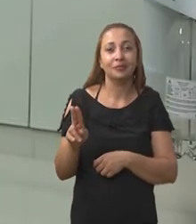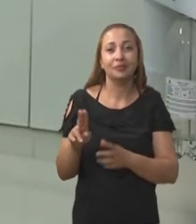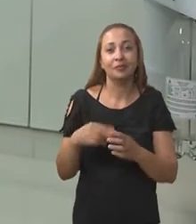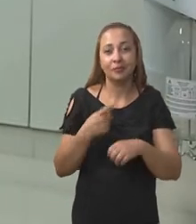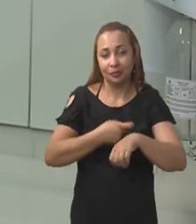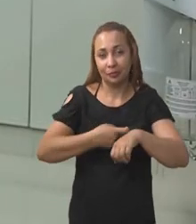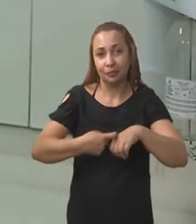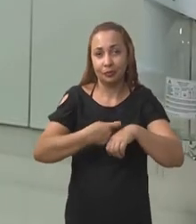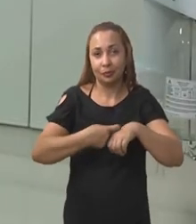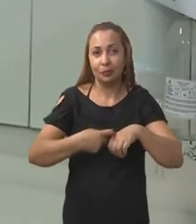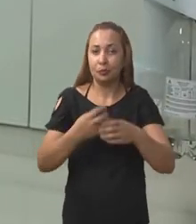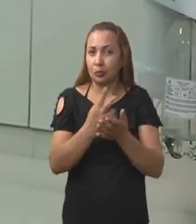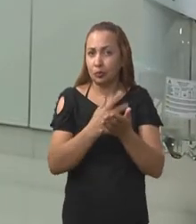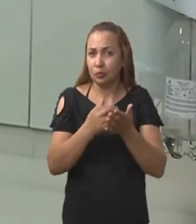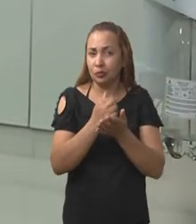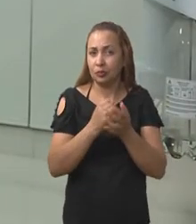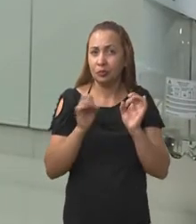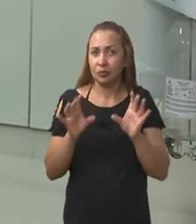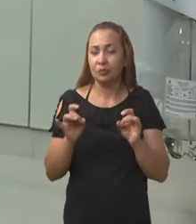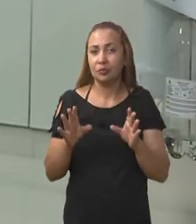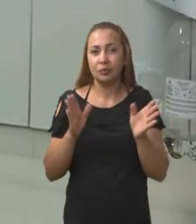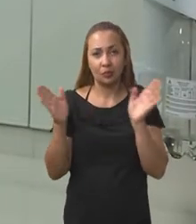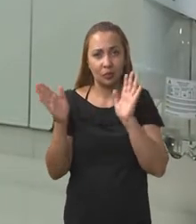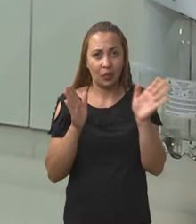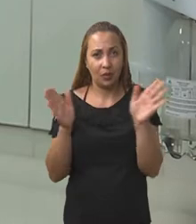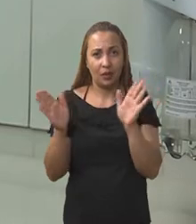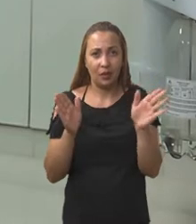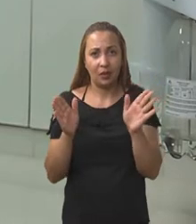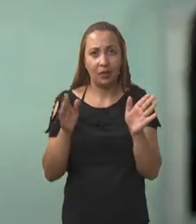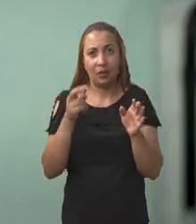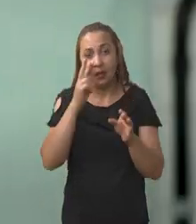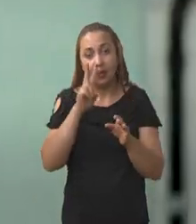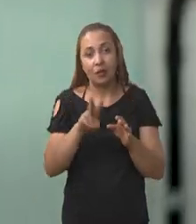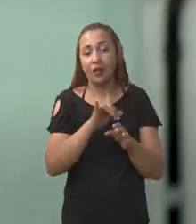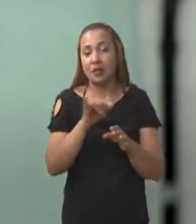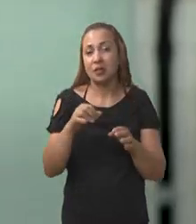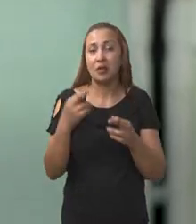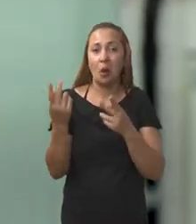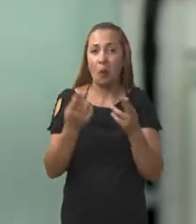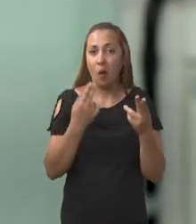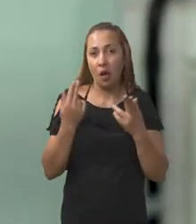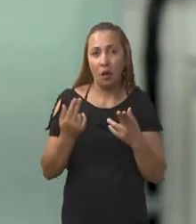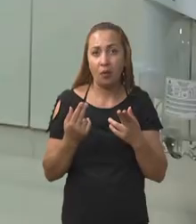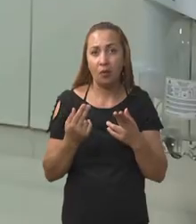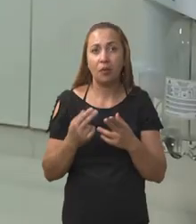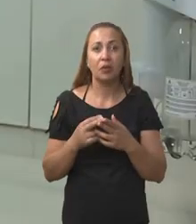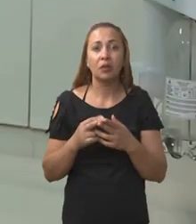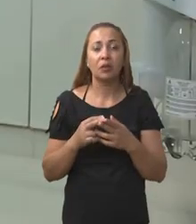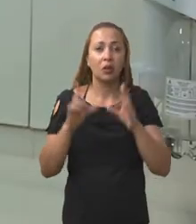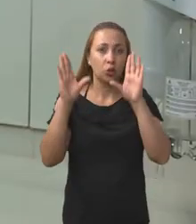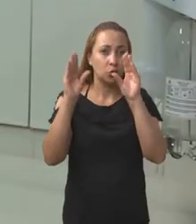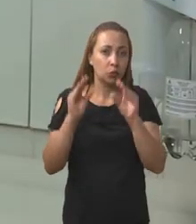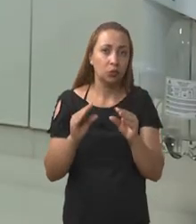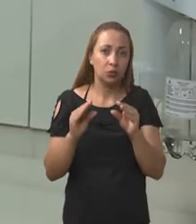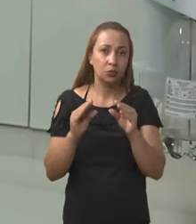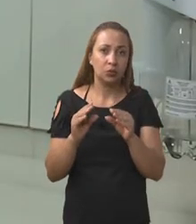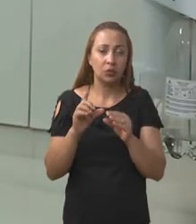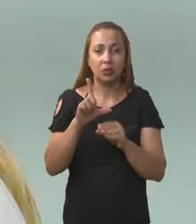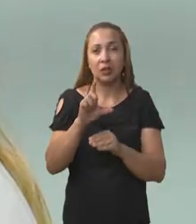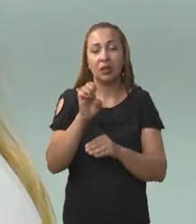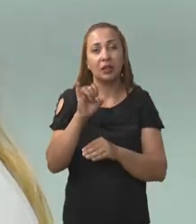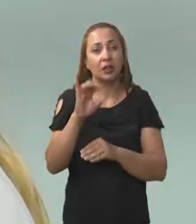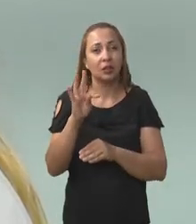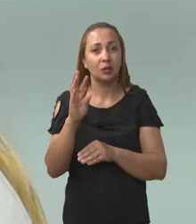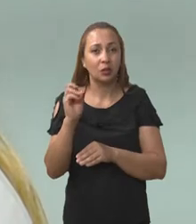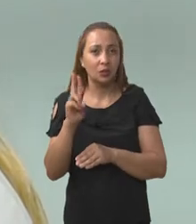de um desenho comercial. Então a gente resolveu comparar os dois para ver se eles teriam a mesma efetividade na redução da halitose.